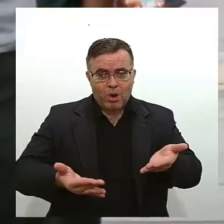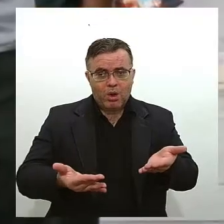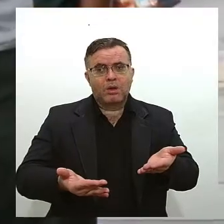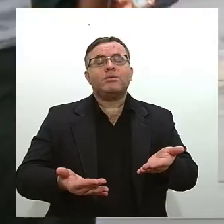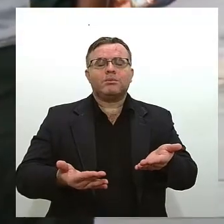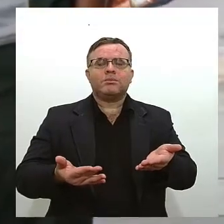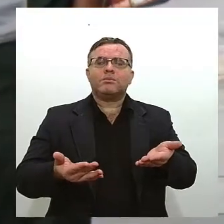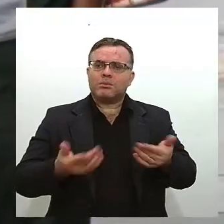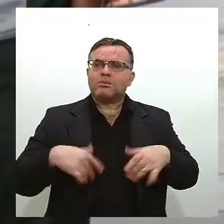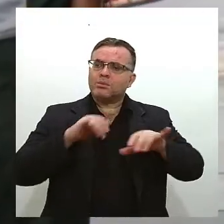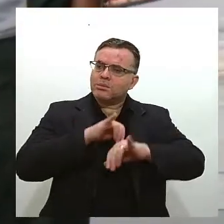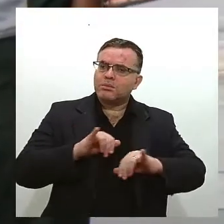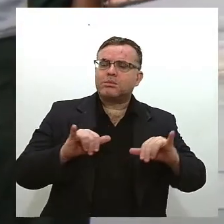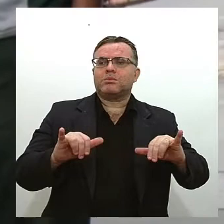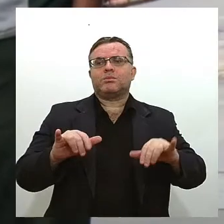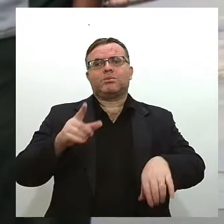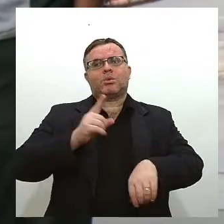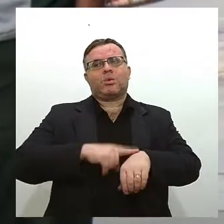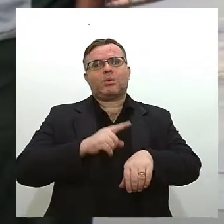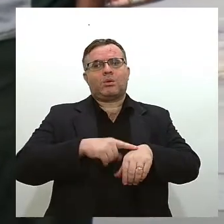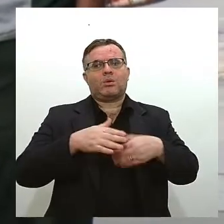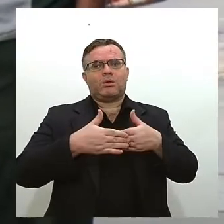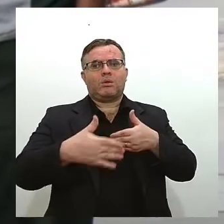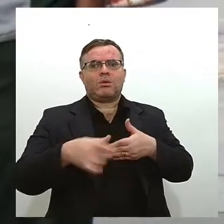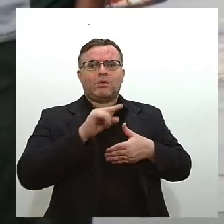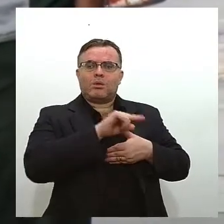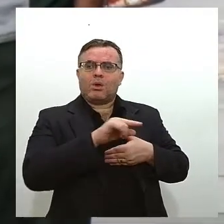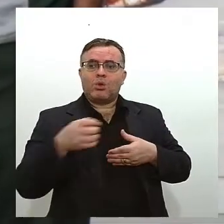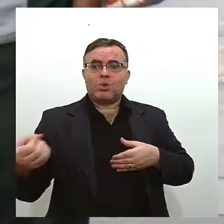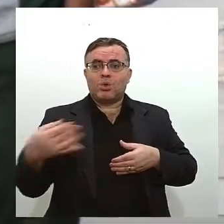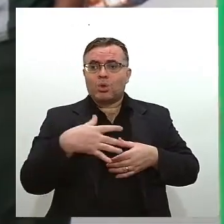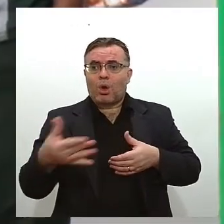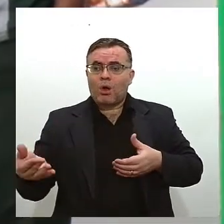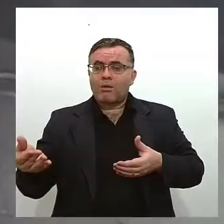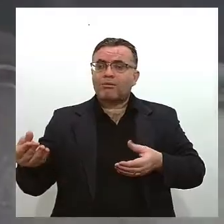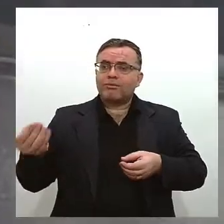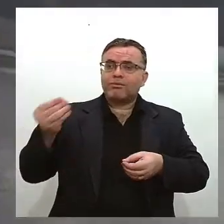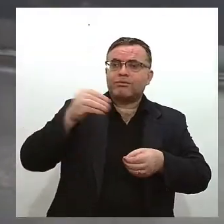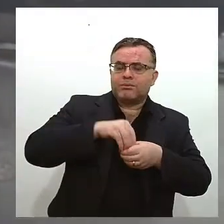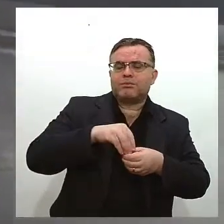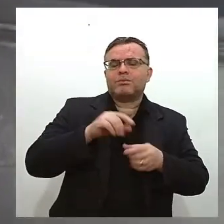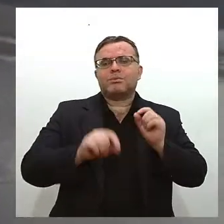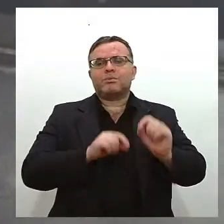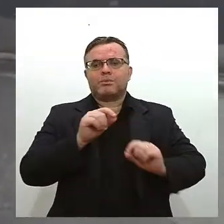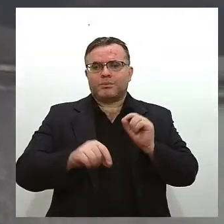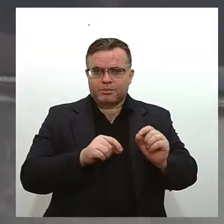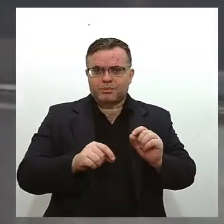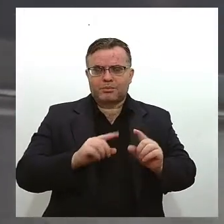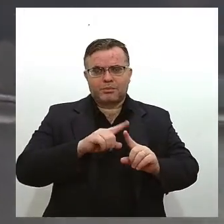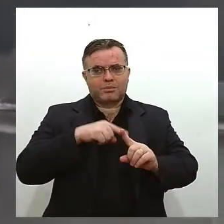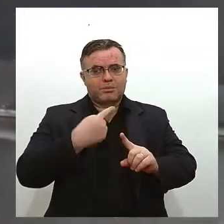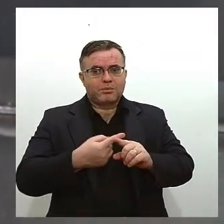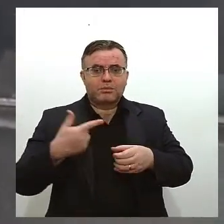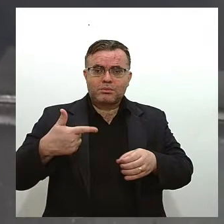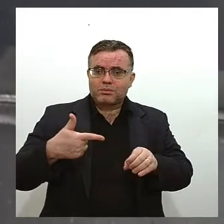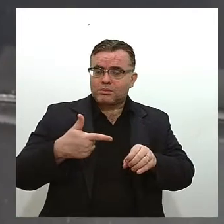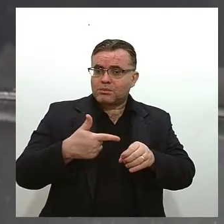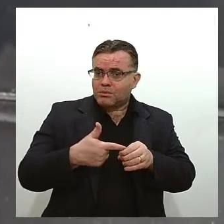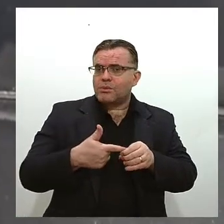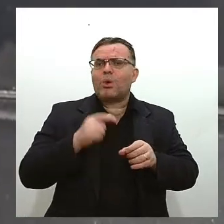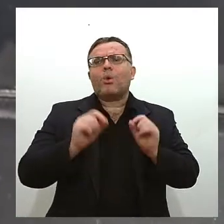consumidores quando os estoques forem renovados. A gasolina sofreu aumento de 6,3%.